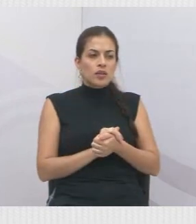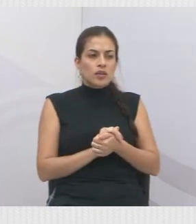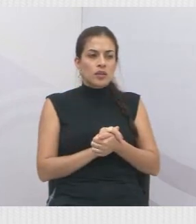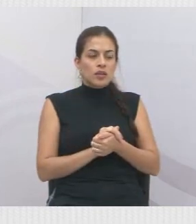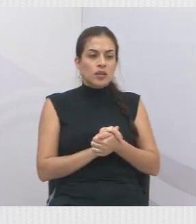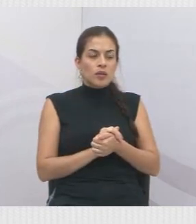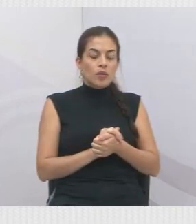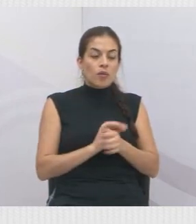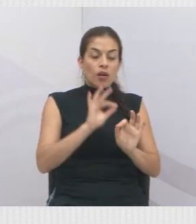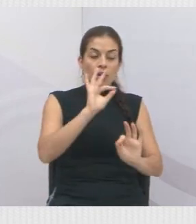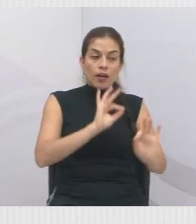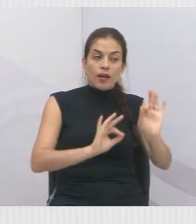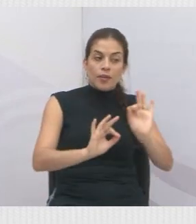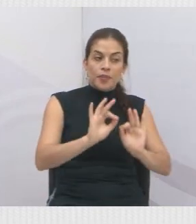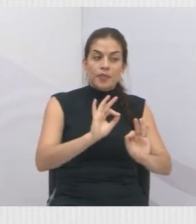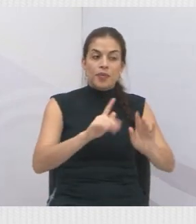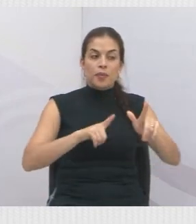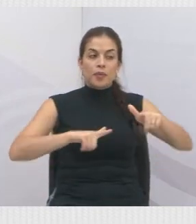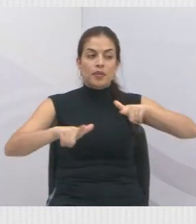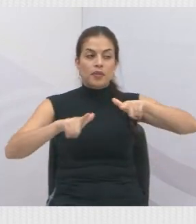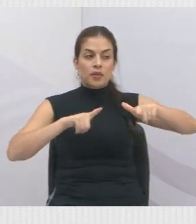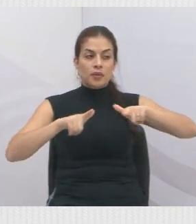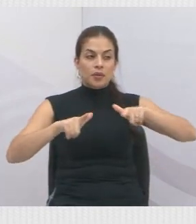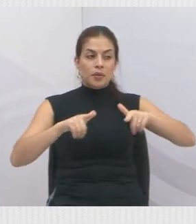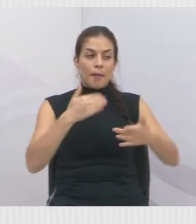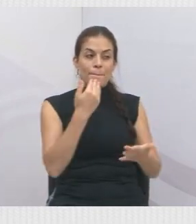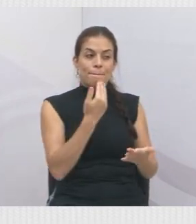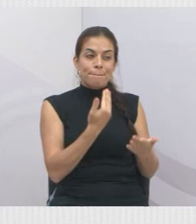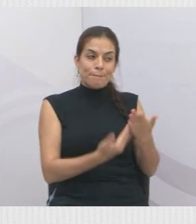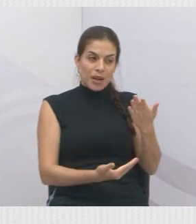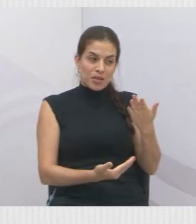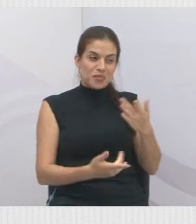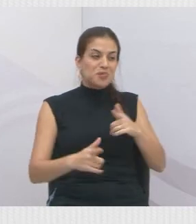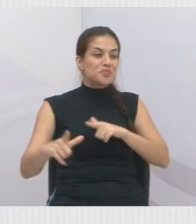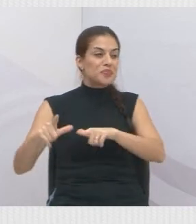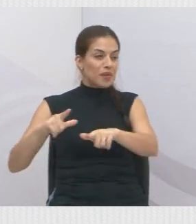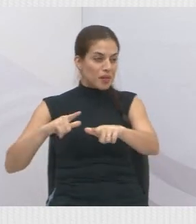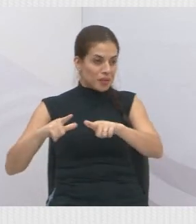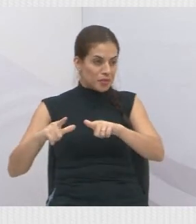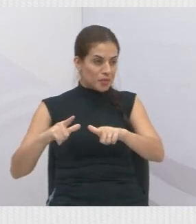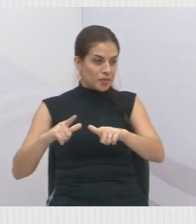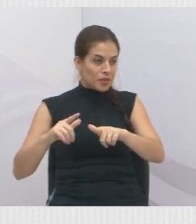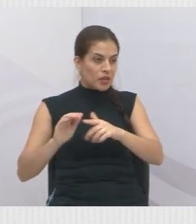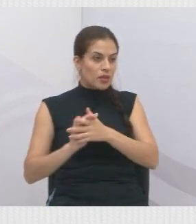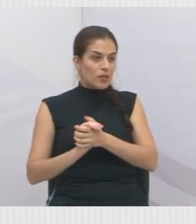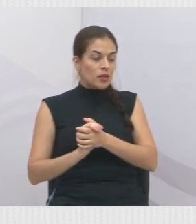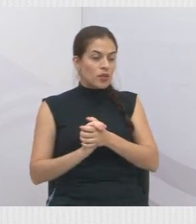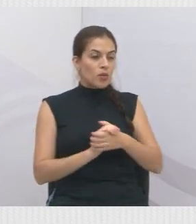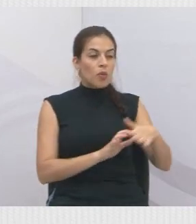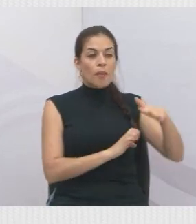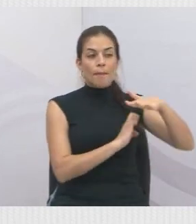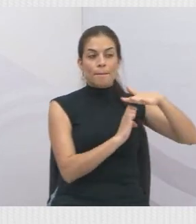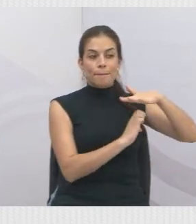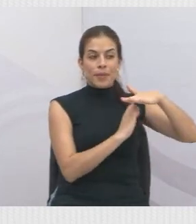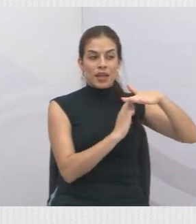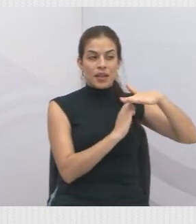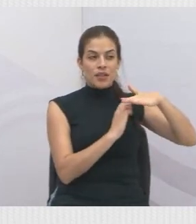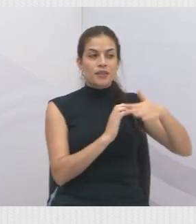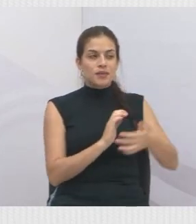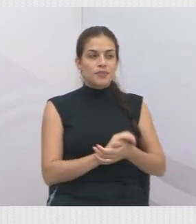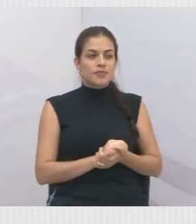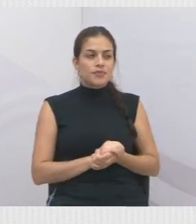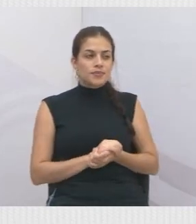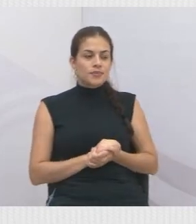implica nessa perda de direitos para o empregado, caso ele queira fazer esse acordo. O que é importante? O